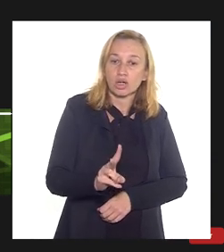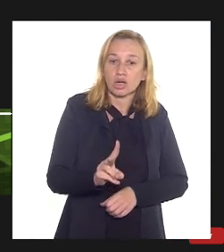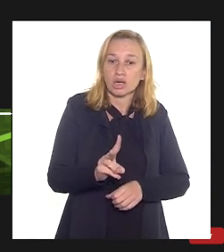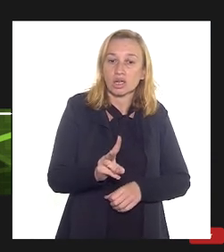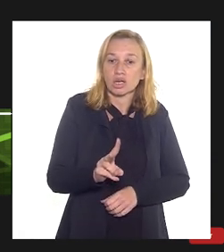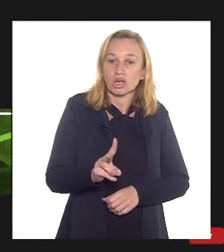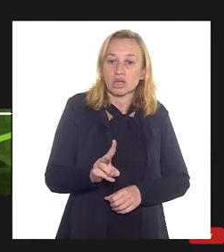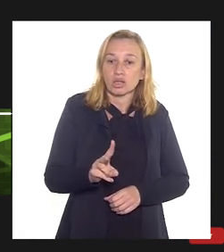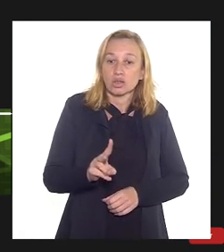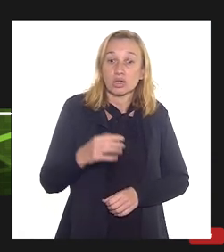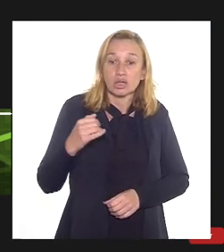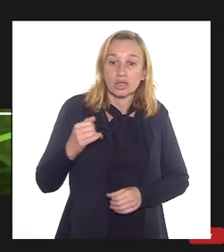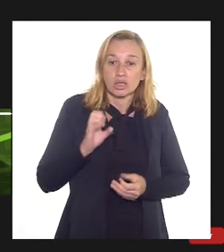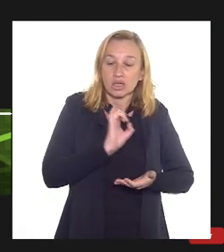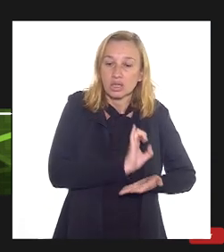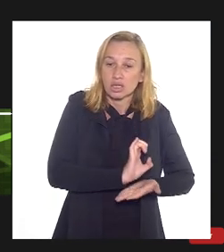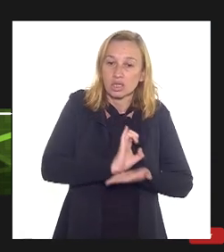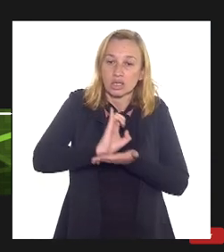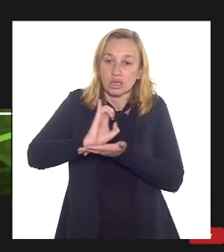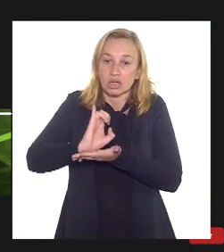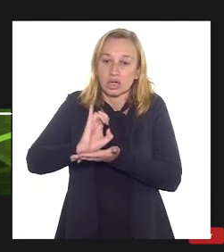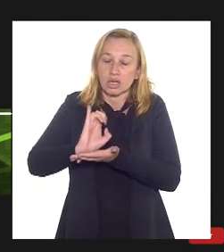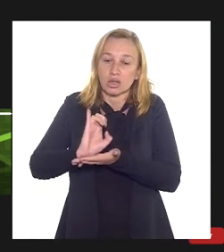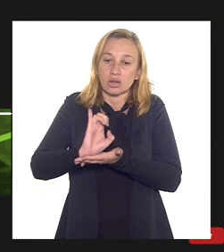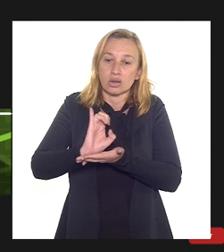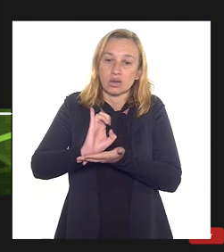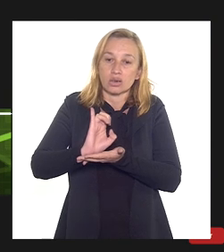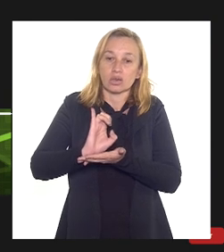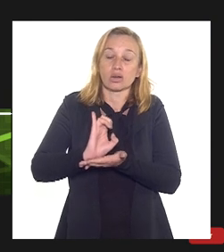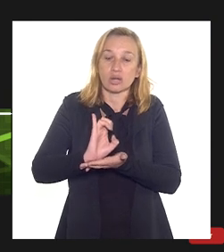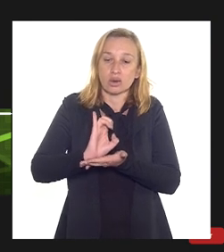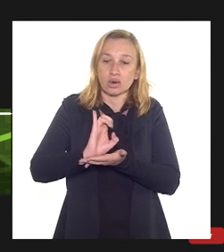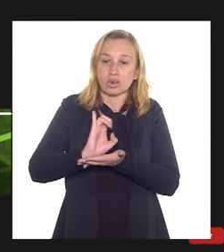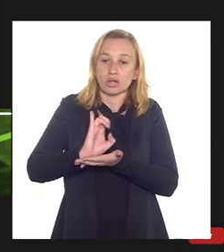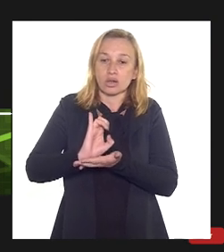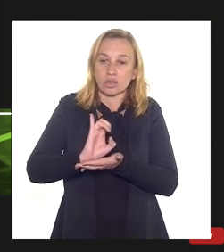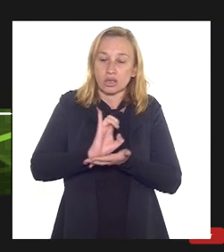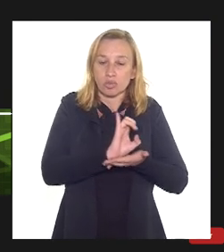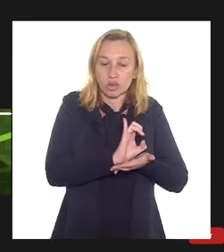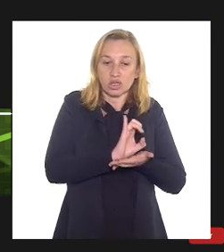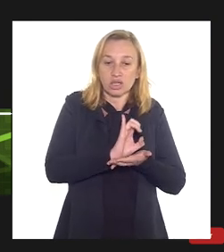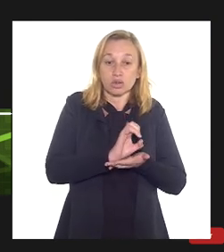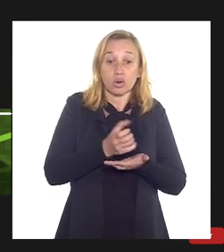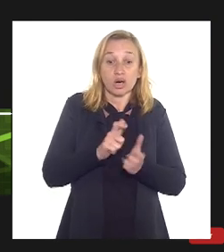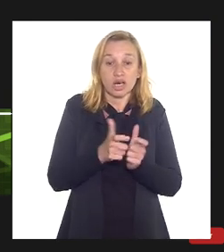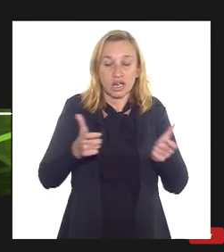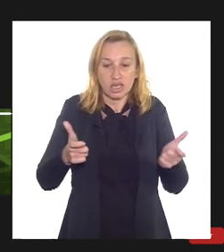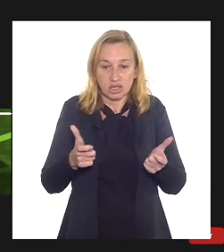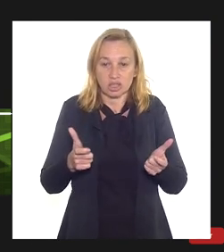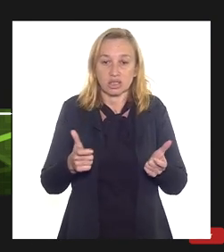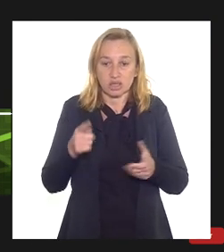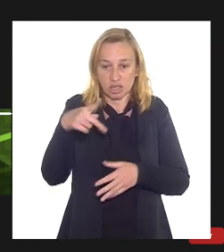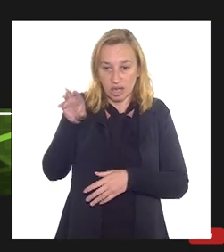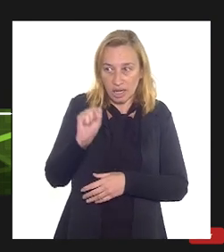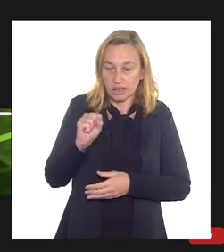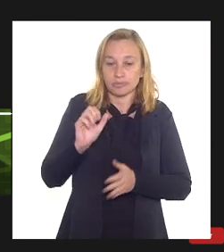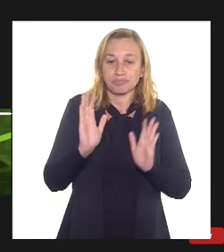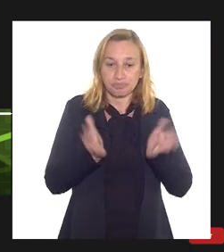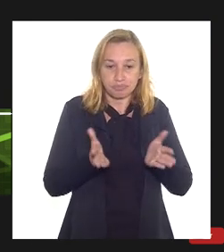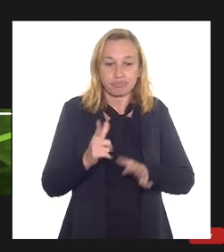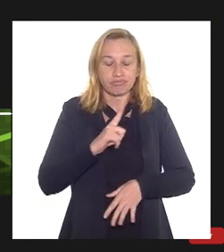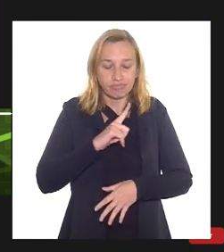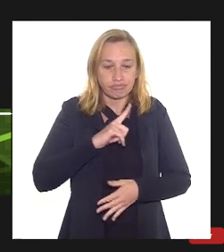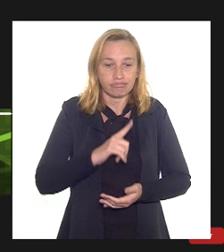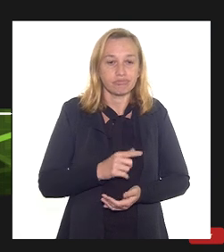um importador líquido de gás hoje mesmo por exemplo nós estamos vendo uma demanda diária que